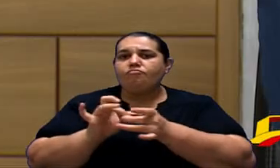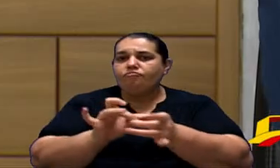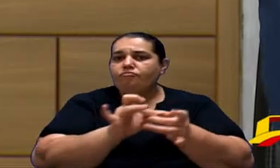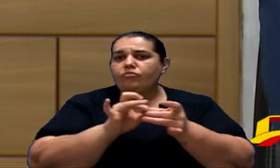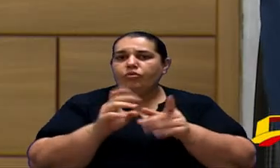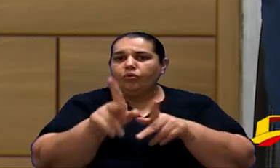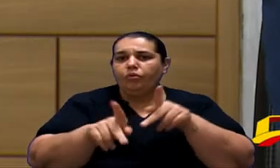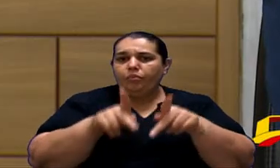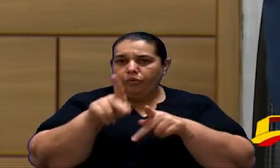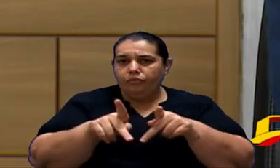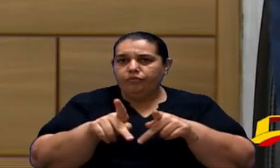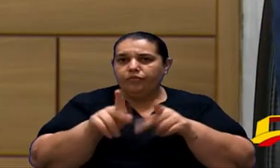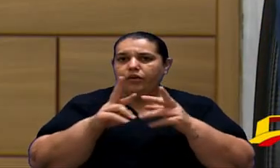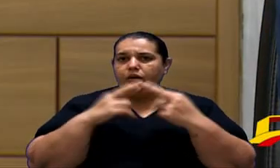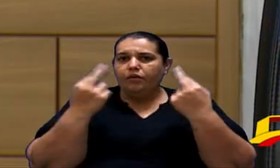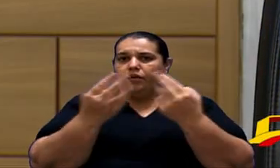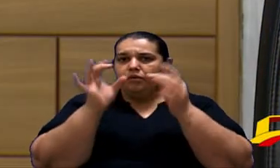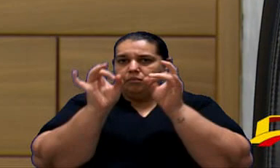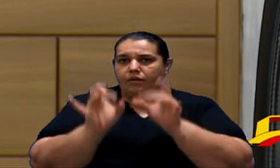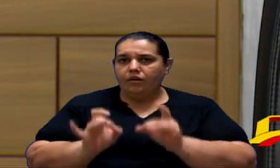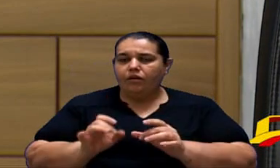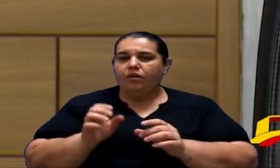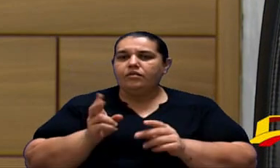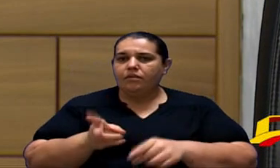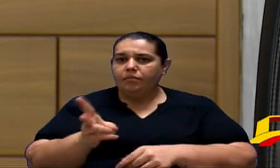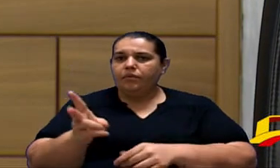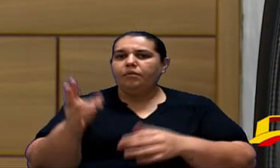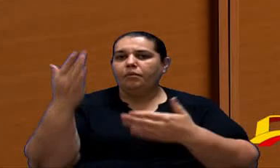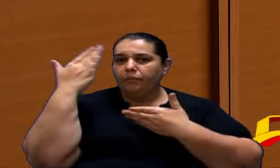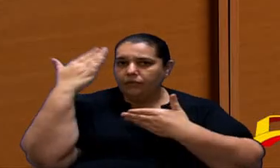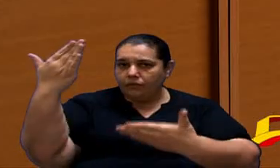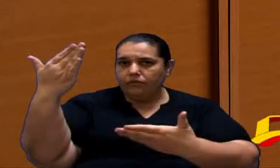aqui, vamos acompanhar a audiência. Obrigado. Obrigado.